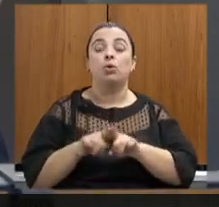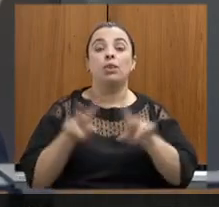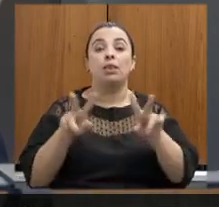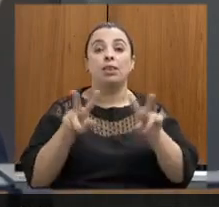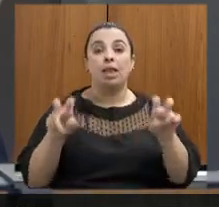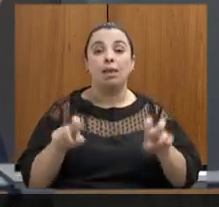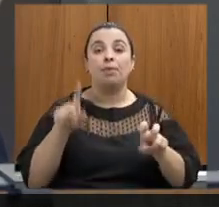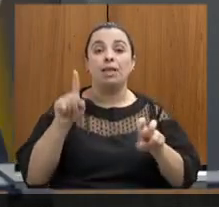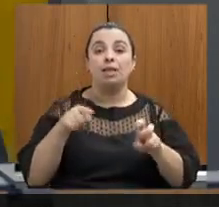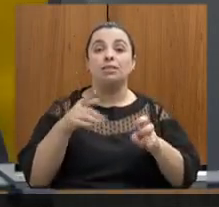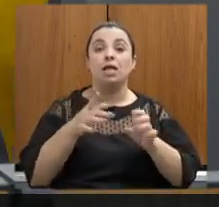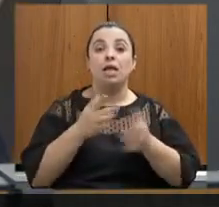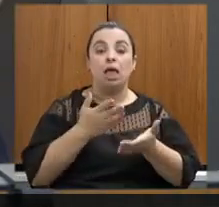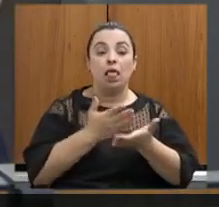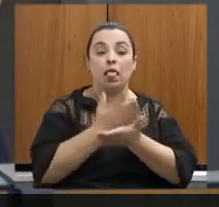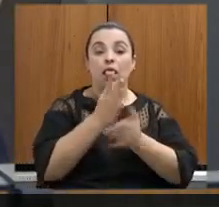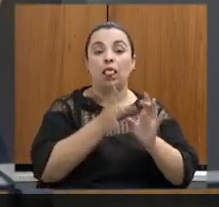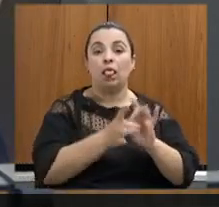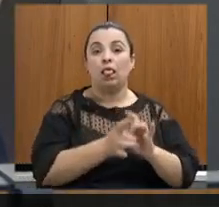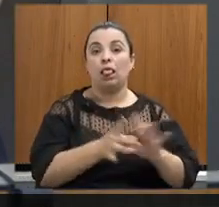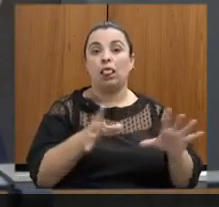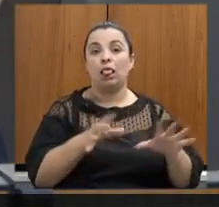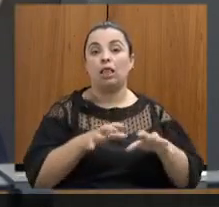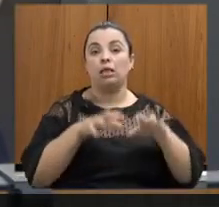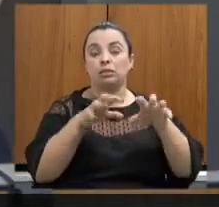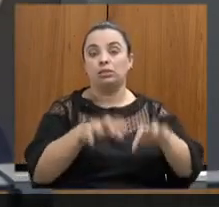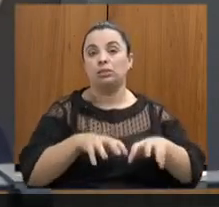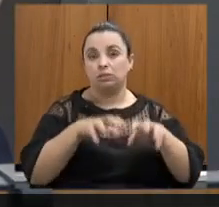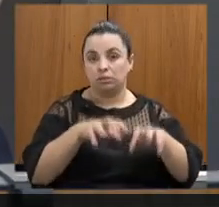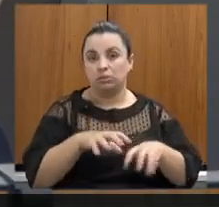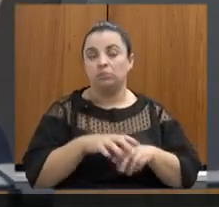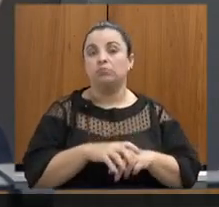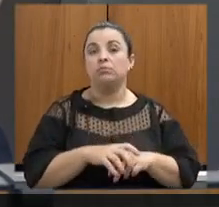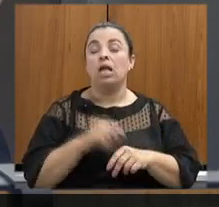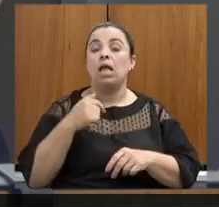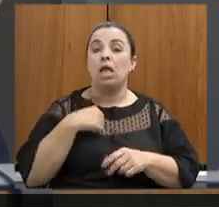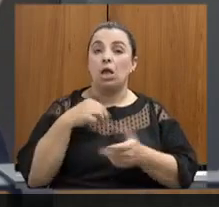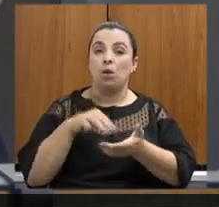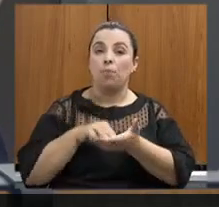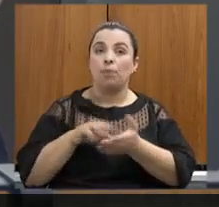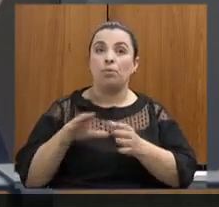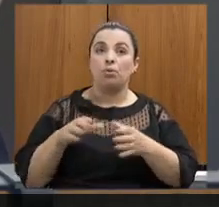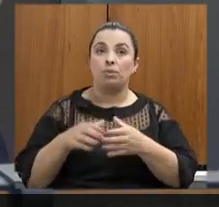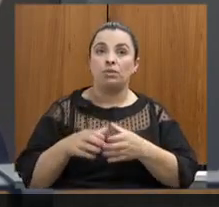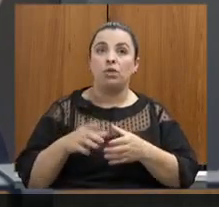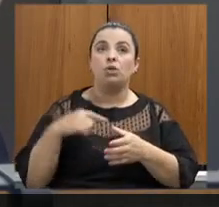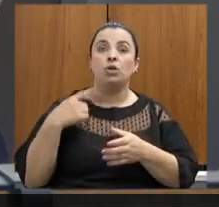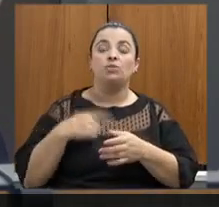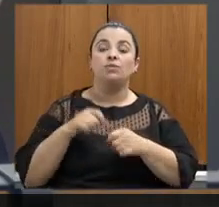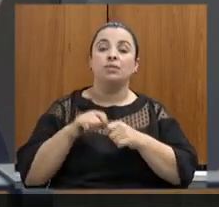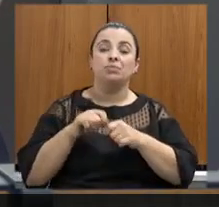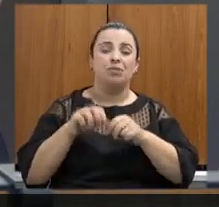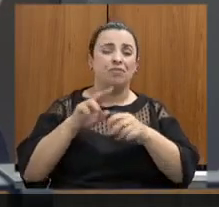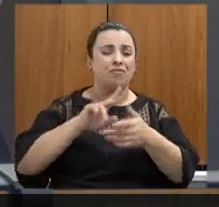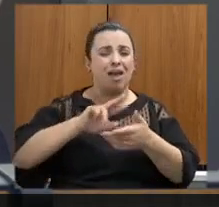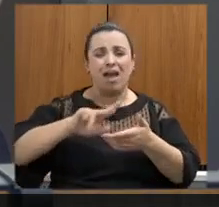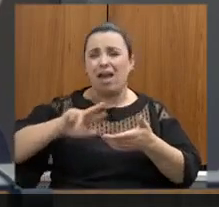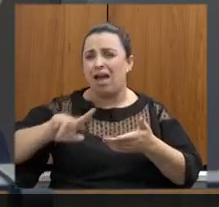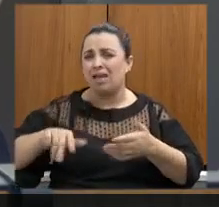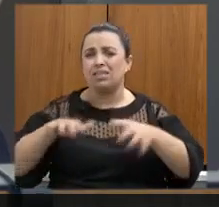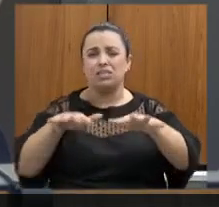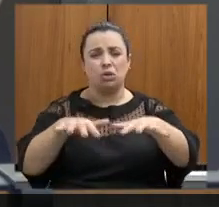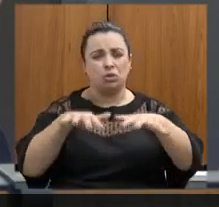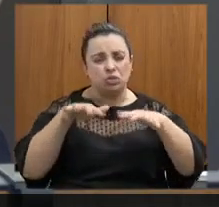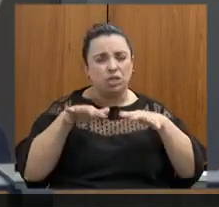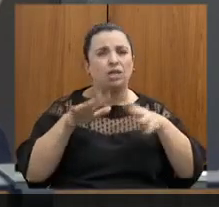aonde como membro da comissão fizemos várias audiências públicas tivemos várias reuniões